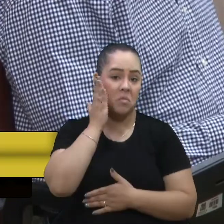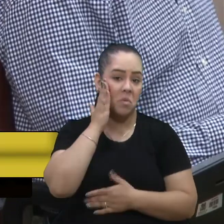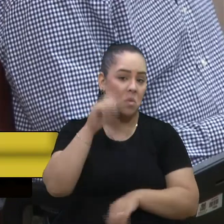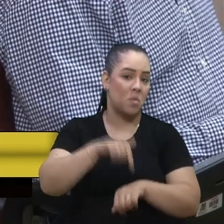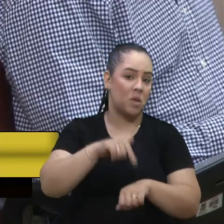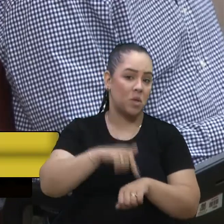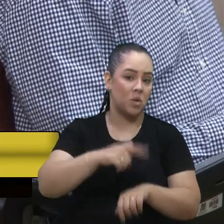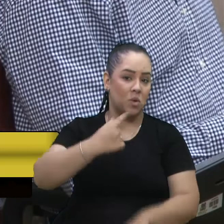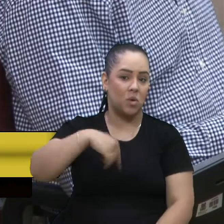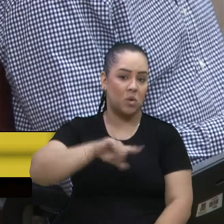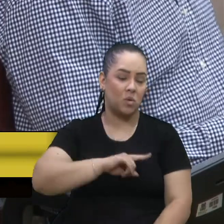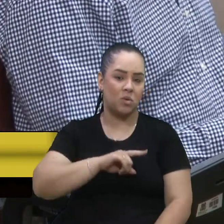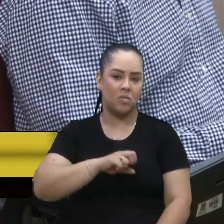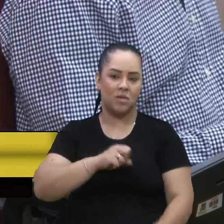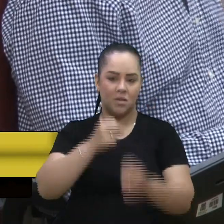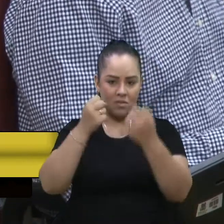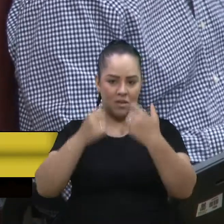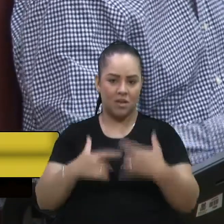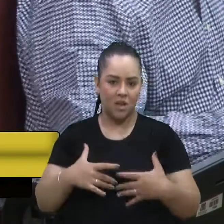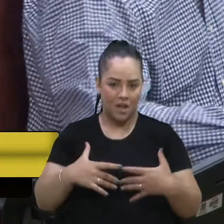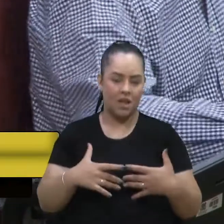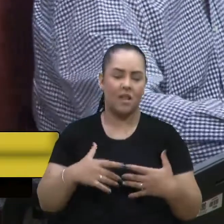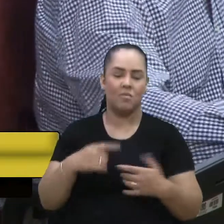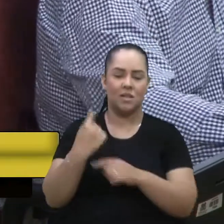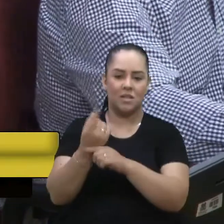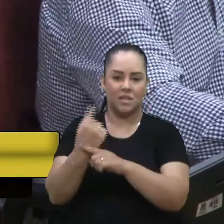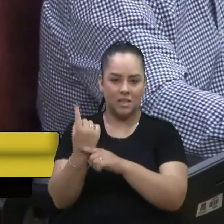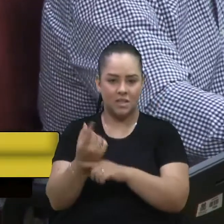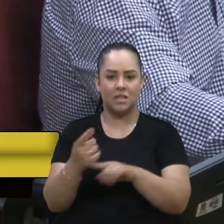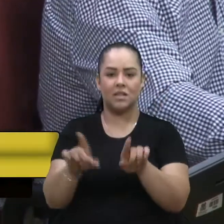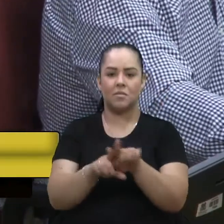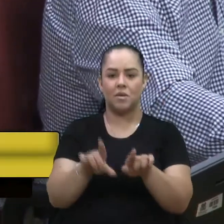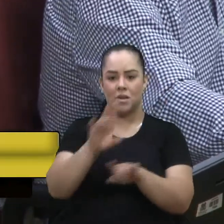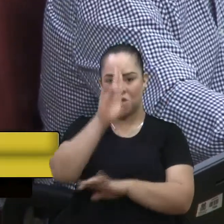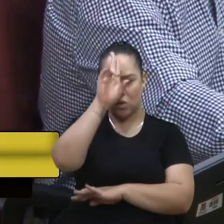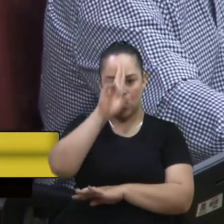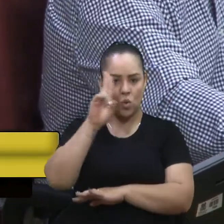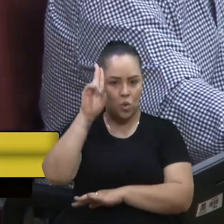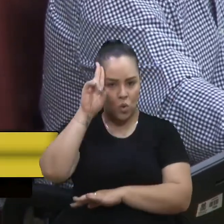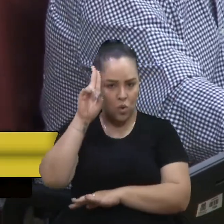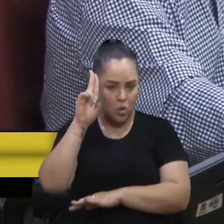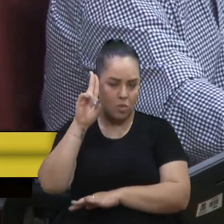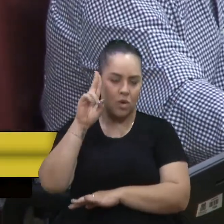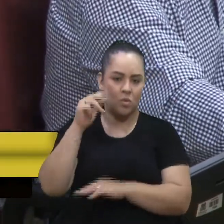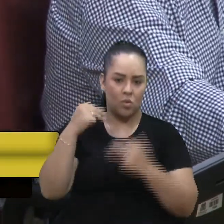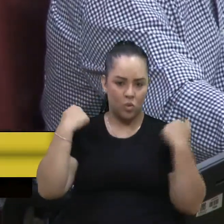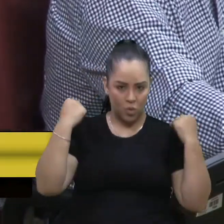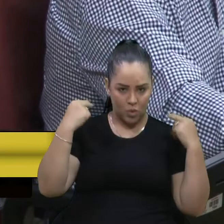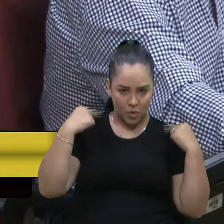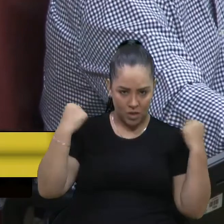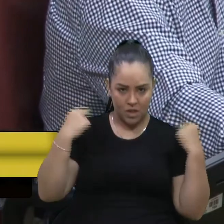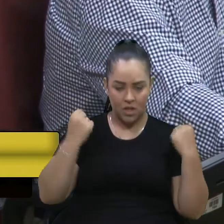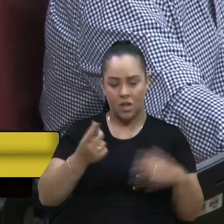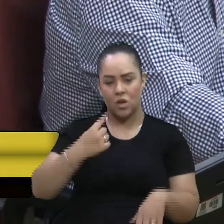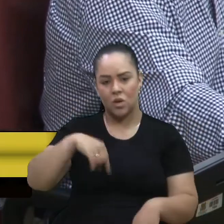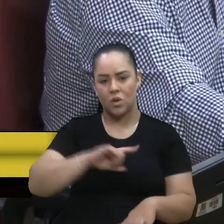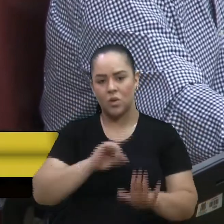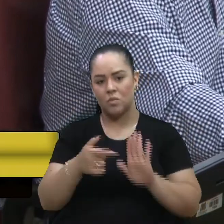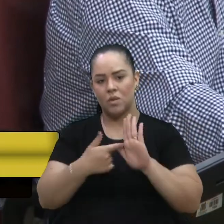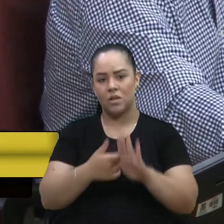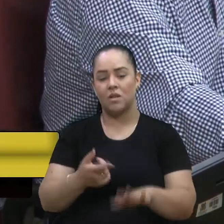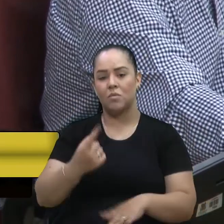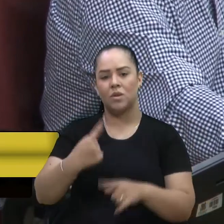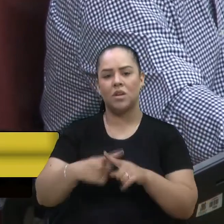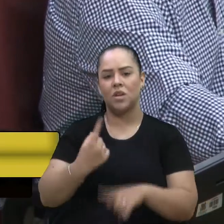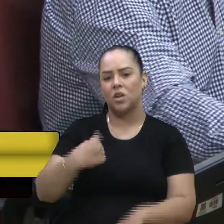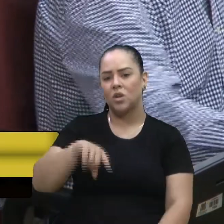orientar os taxistas os motoristas de aplicativo a gente possa fazer uma orientação para nós aqui também inclusive porque eu sinto que a gente fala